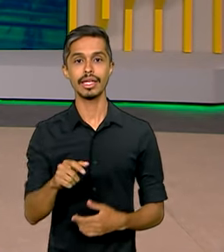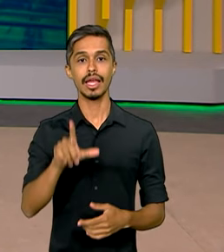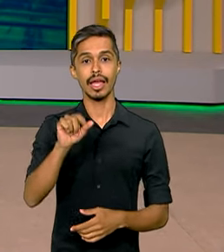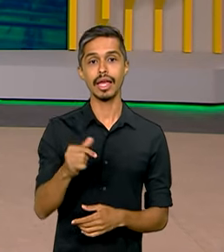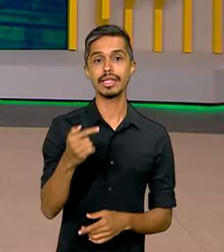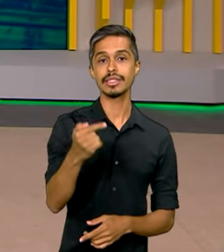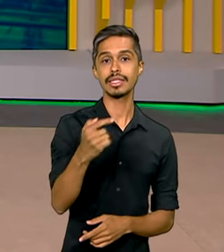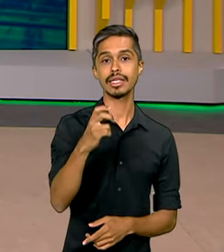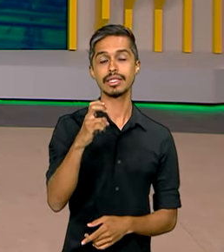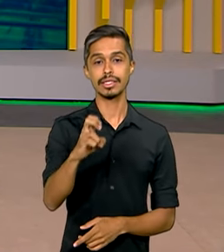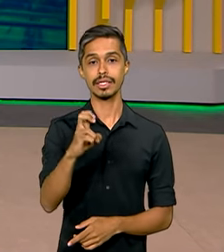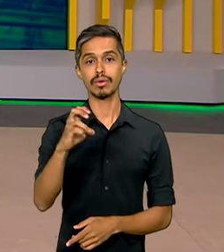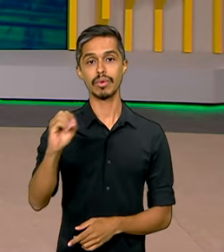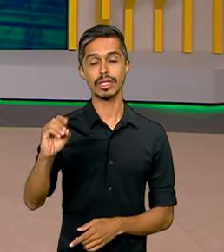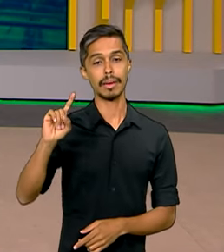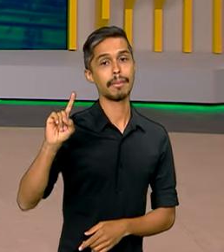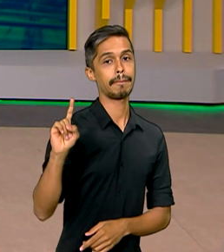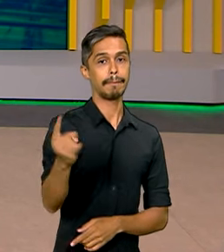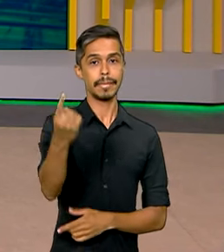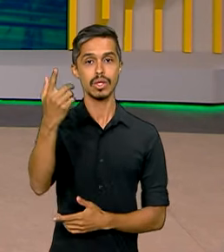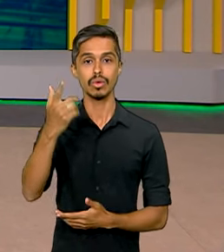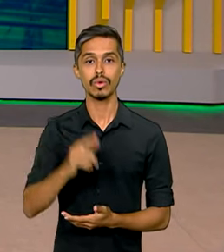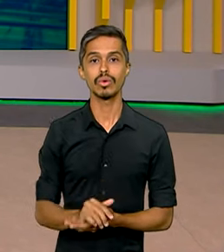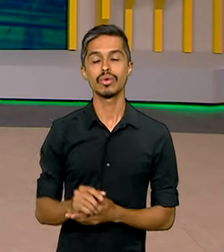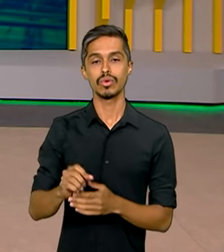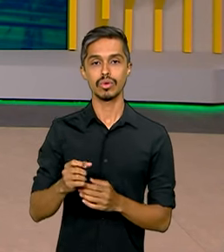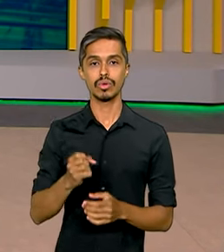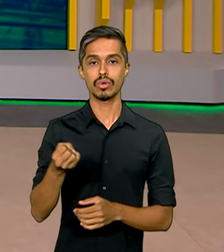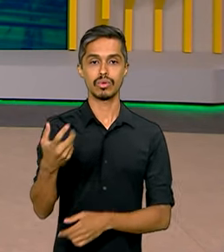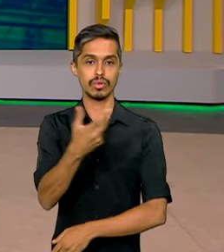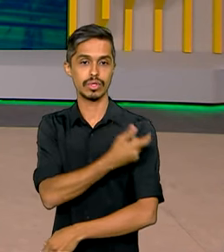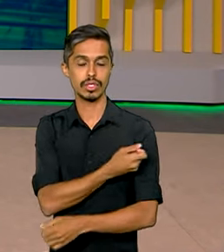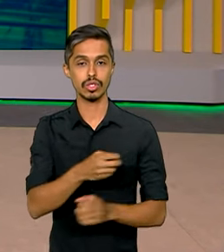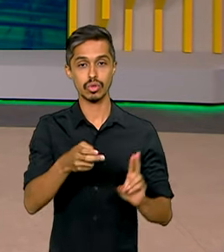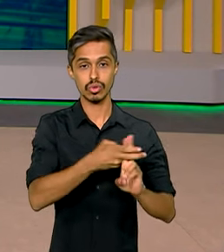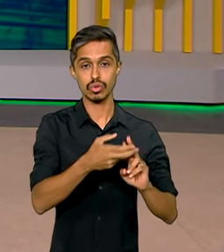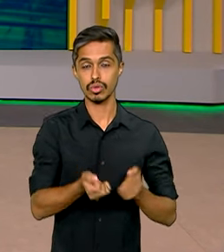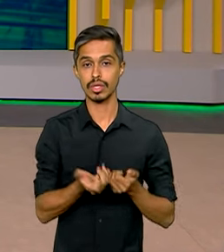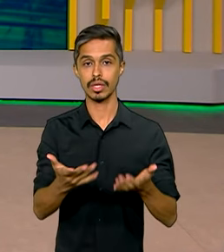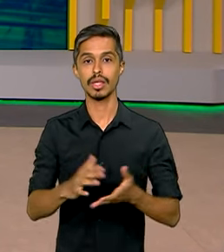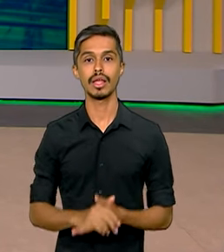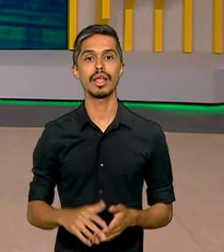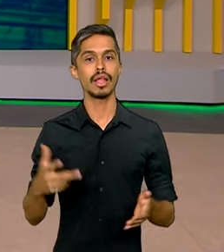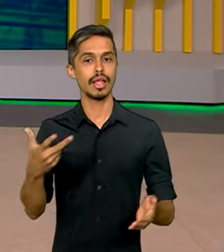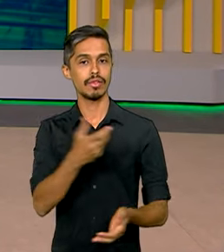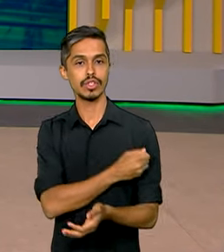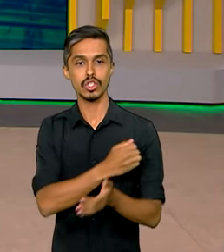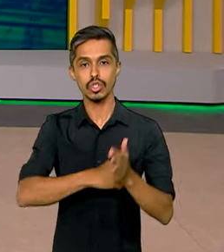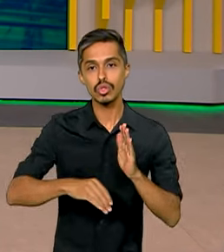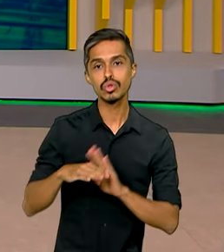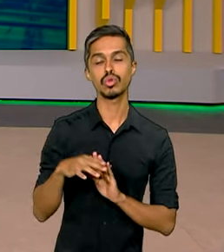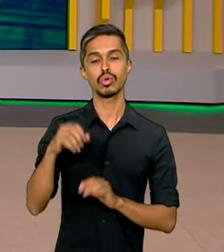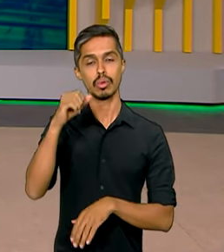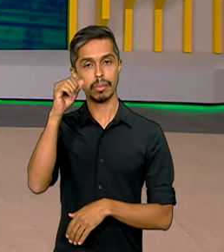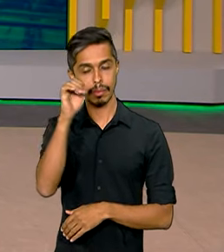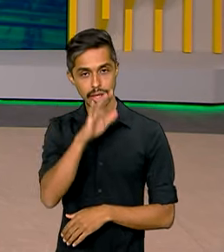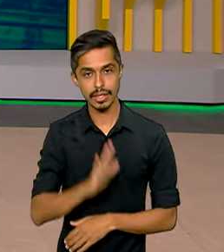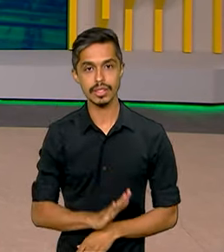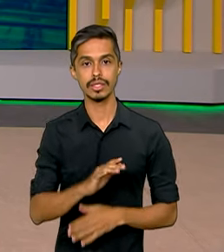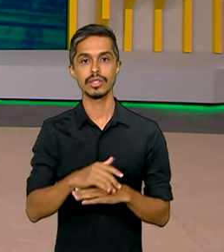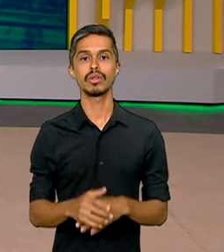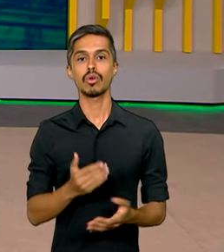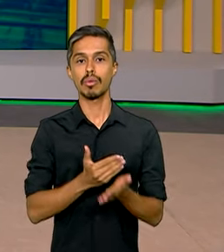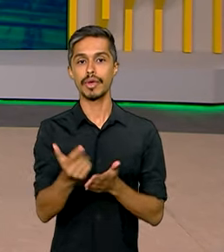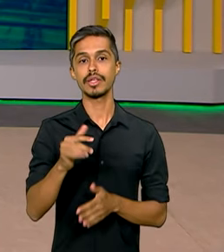mil doses que vão ser distribuídas pelo SUS. A vacinação em todo o país tem início no mês de